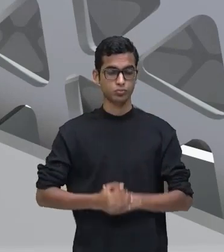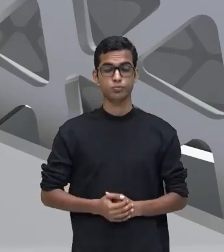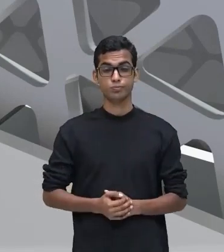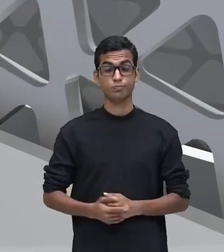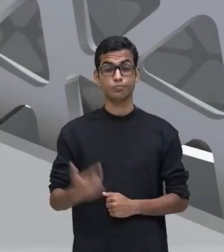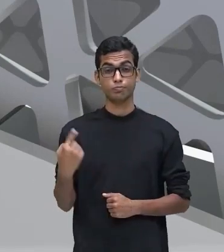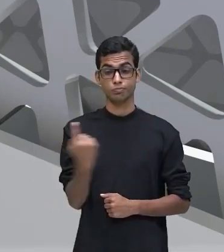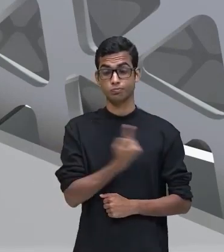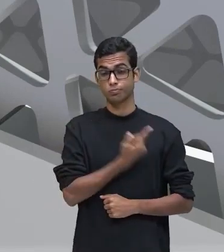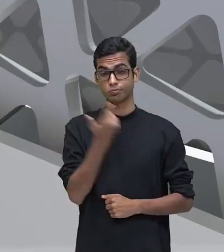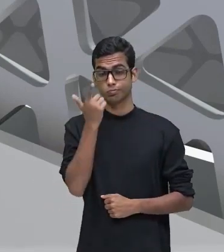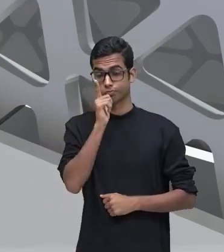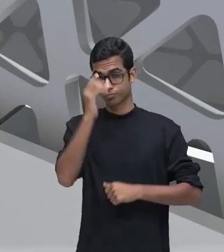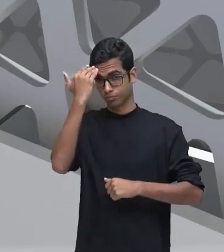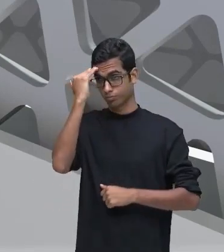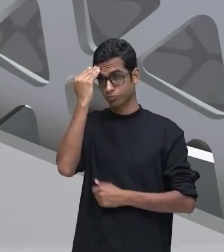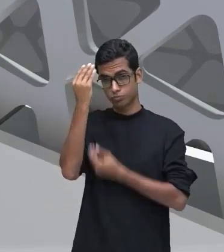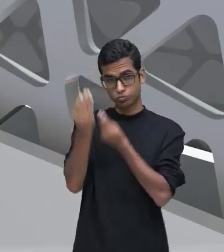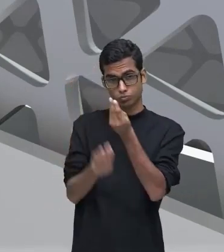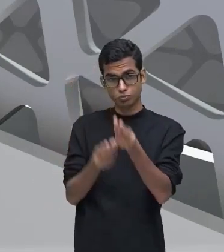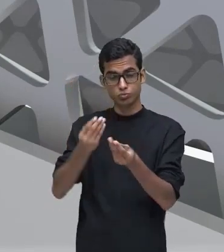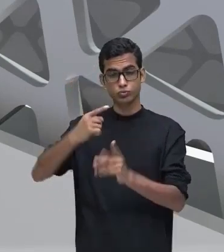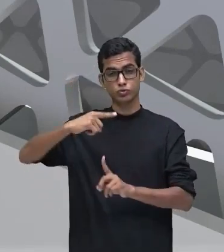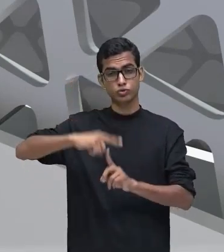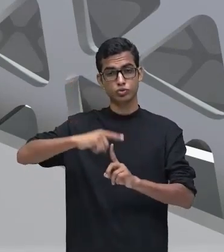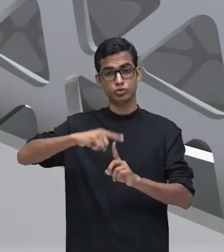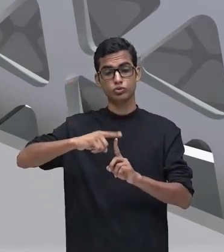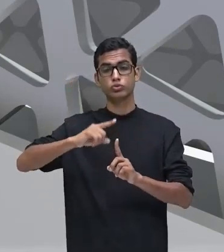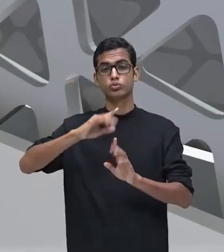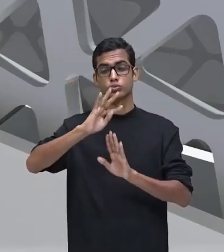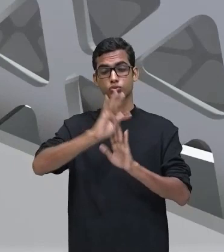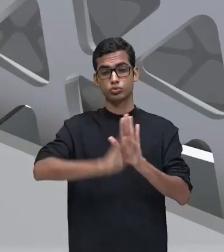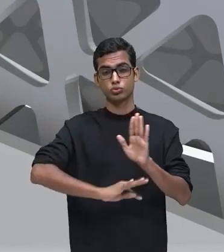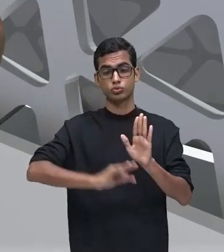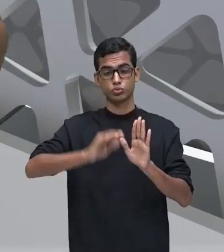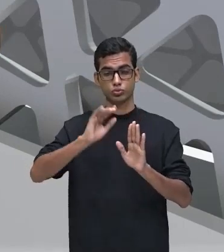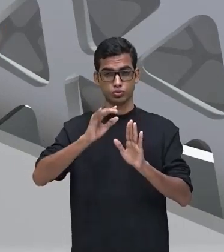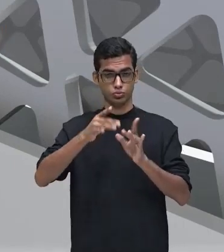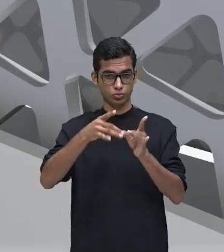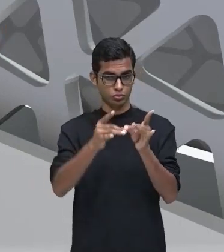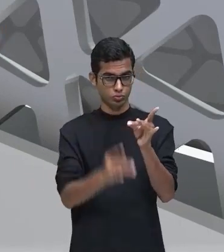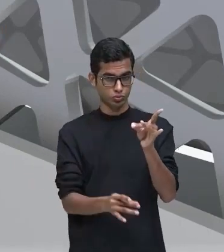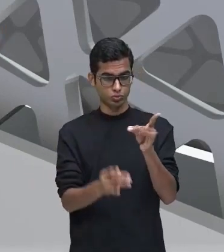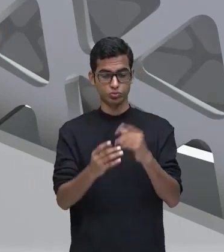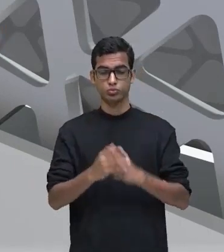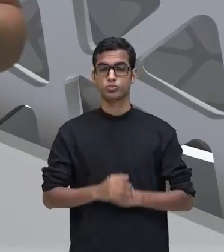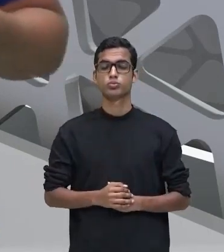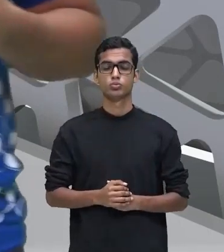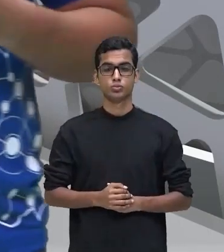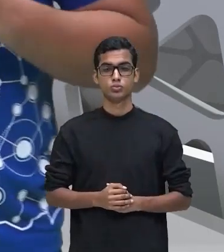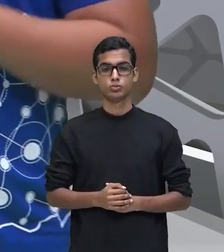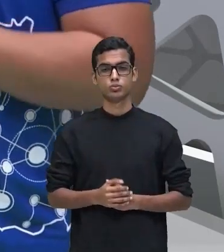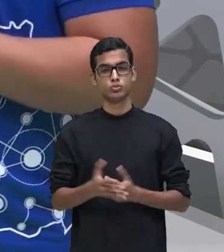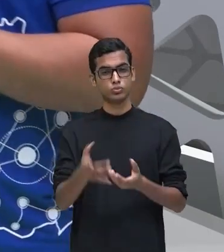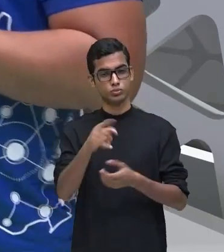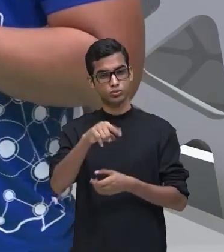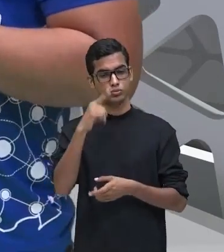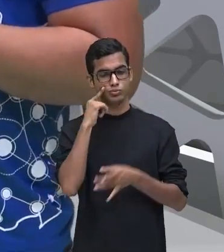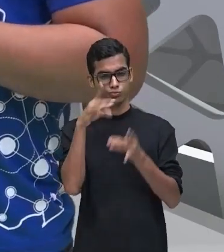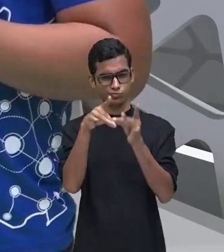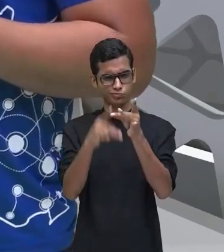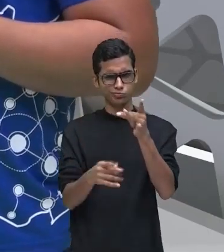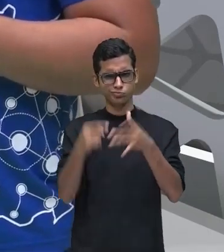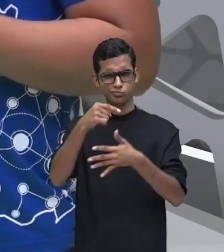que a gente possa compreender o tipo descritivo, a tipologia descritiva, eu convido vocês a descrever, certo?